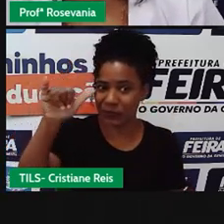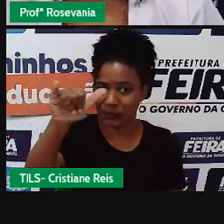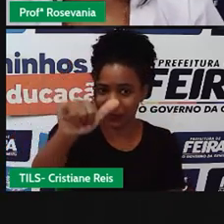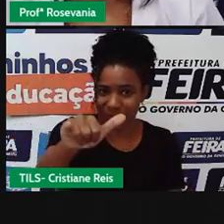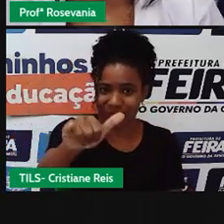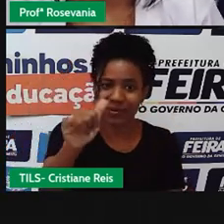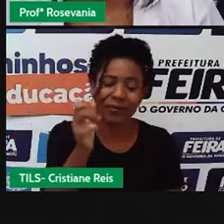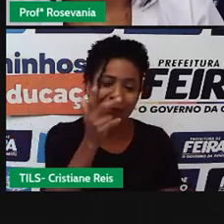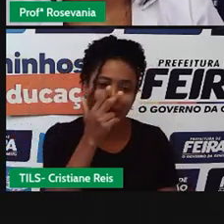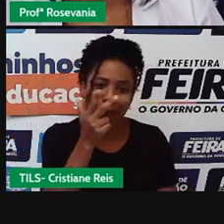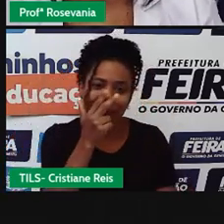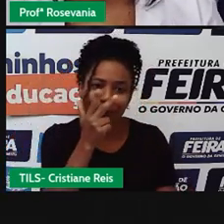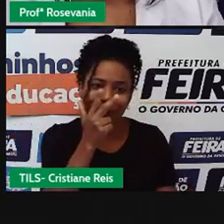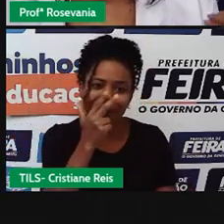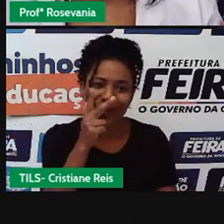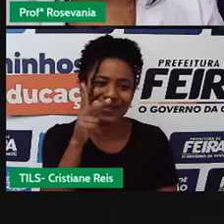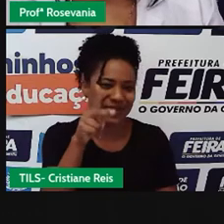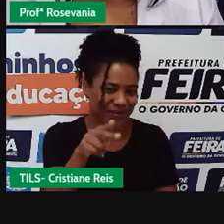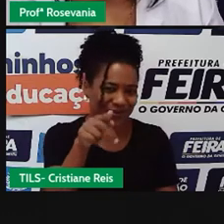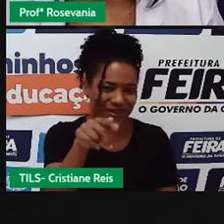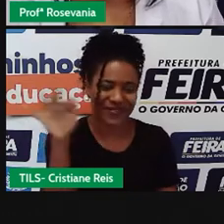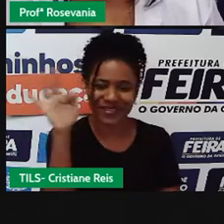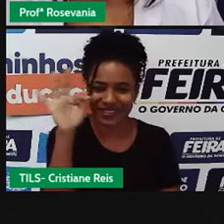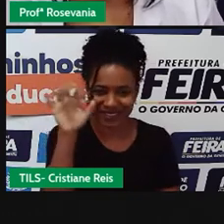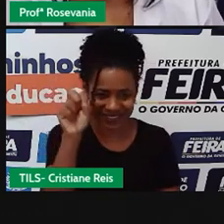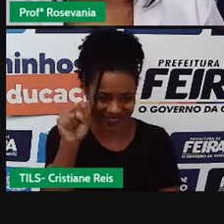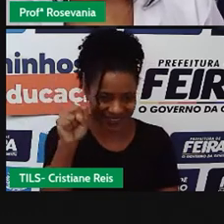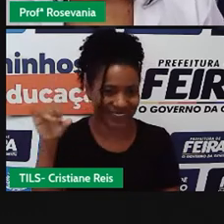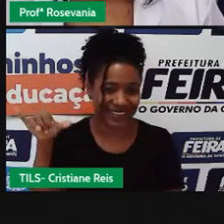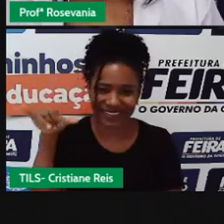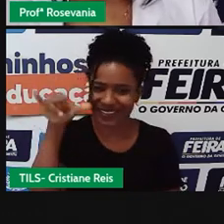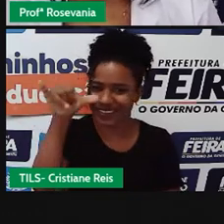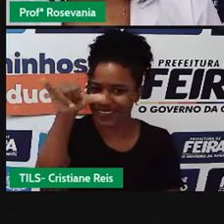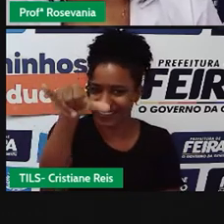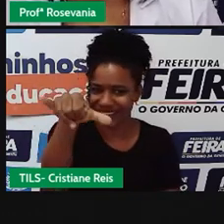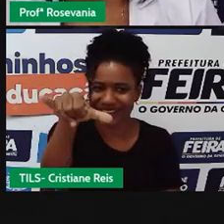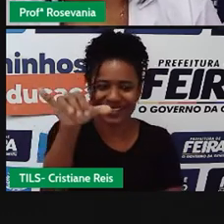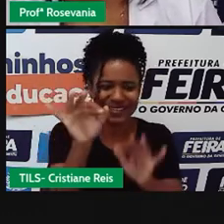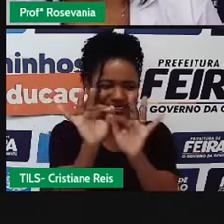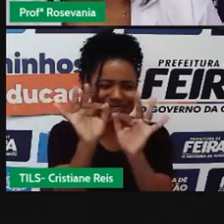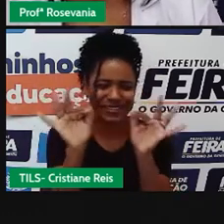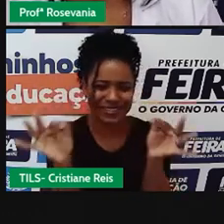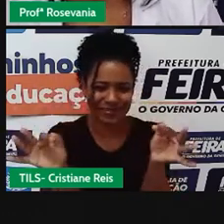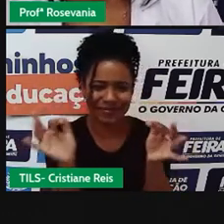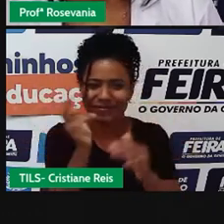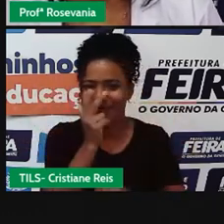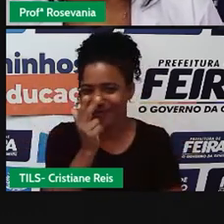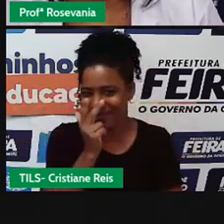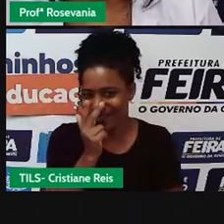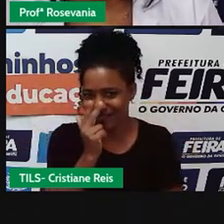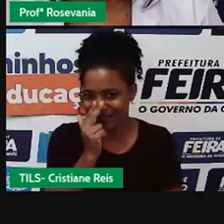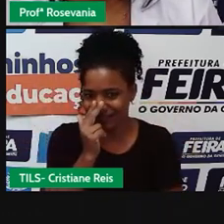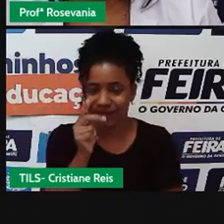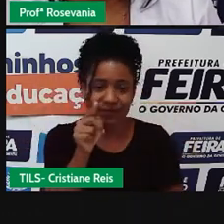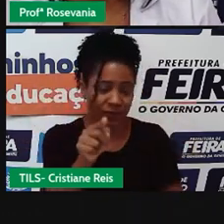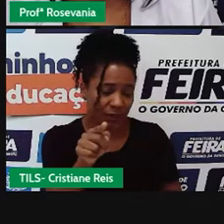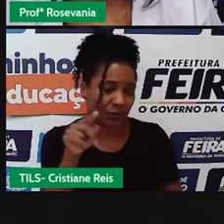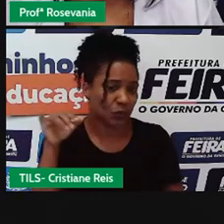os aviões que a gente produz aqui em Ferreira de Santana, mas, de qualquer forma, os transportes aéreos, né, ele tem essa